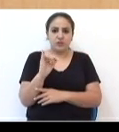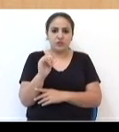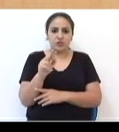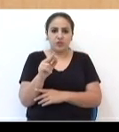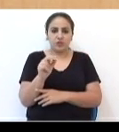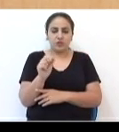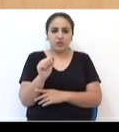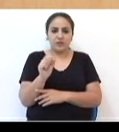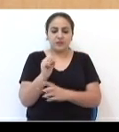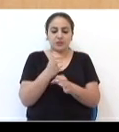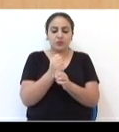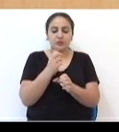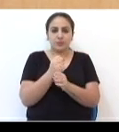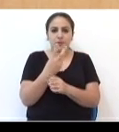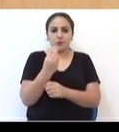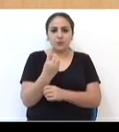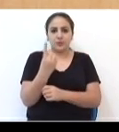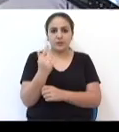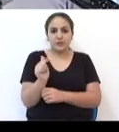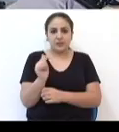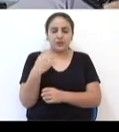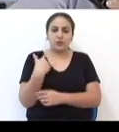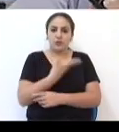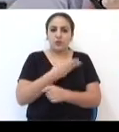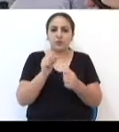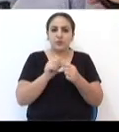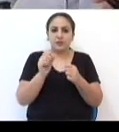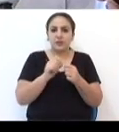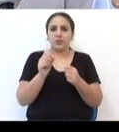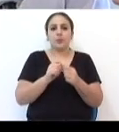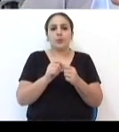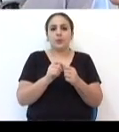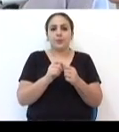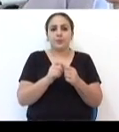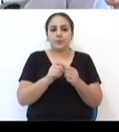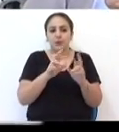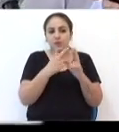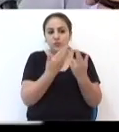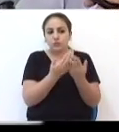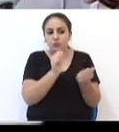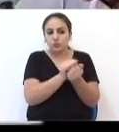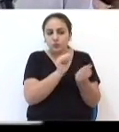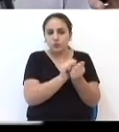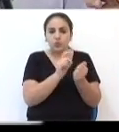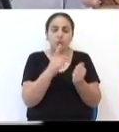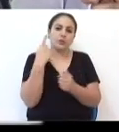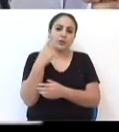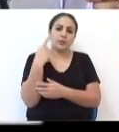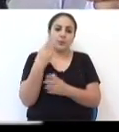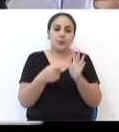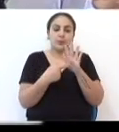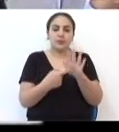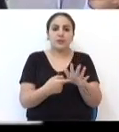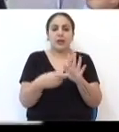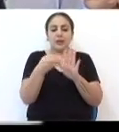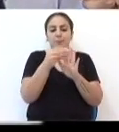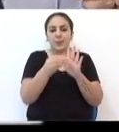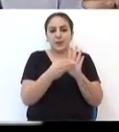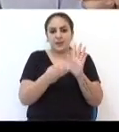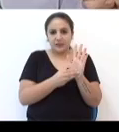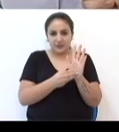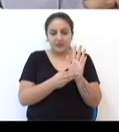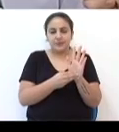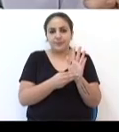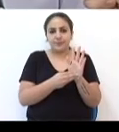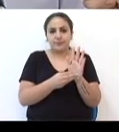Orçamento de 2017. A gente fez uma força-tarefa entre os vereadores para a apresentação das emendas impositivas.